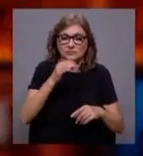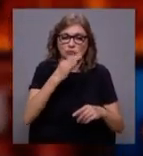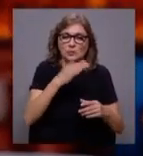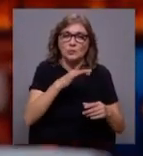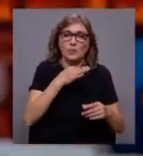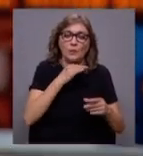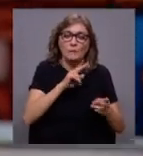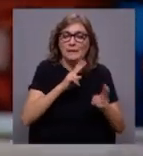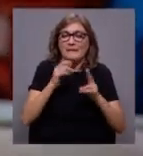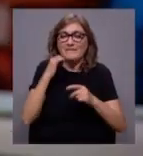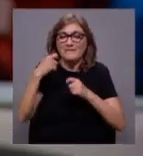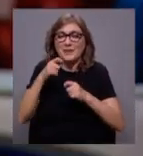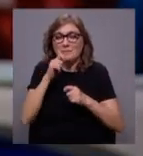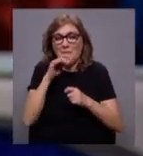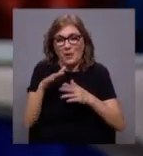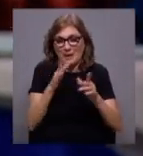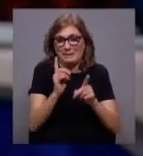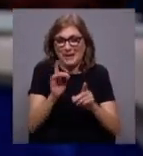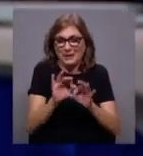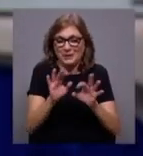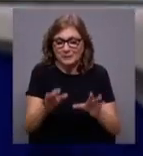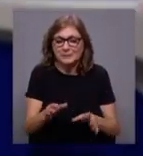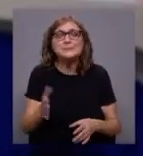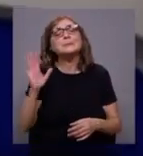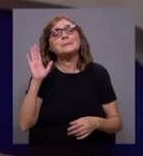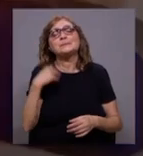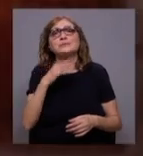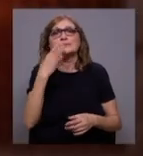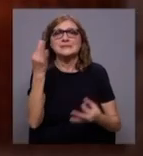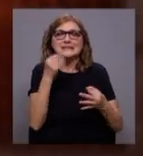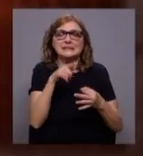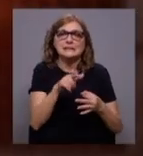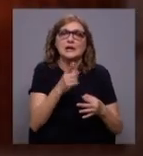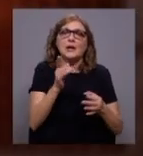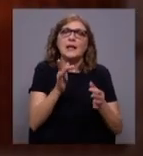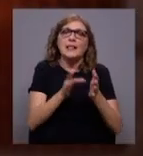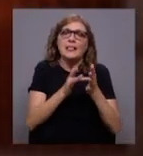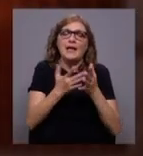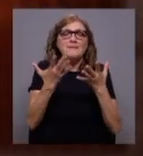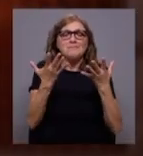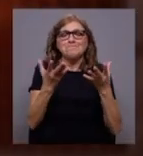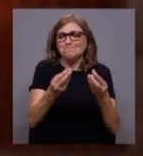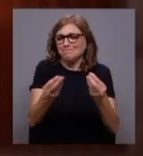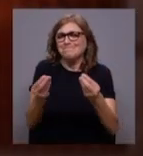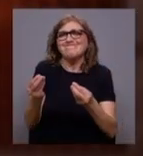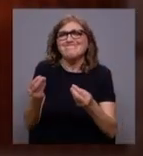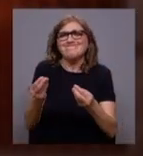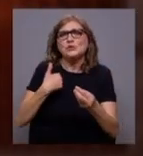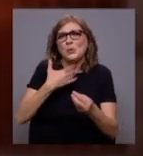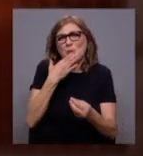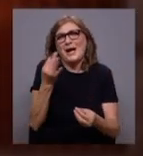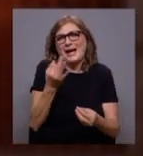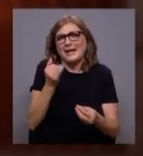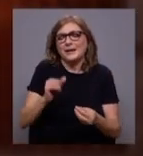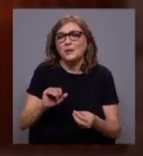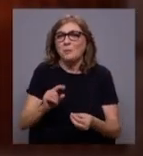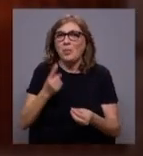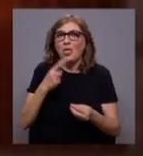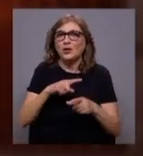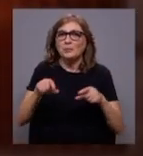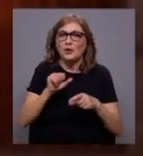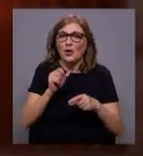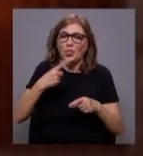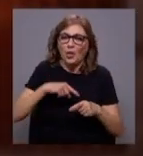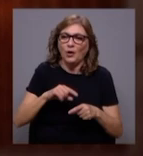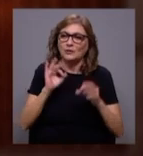o caminho? Eu continuo a acreditar muito no livro físico e creio que é um dos melhores espaços para nós